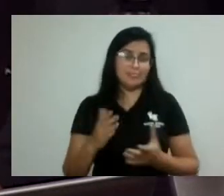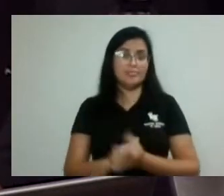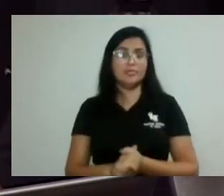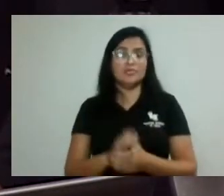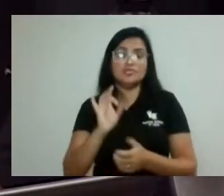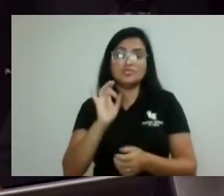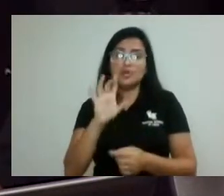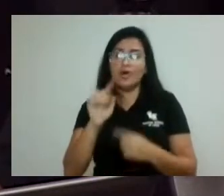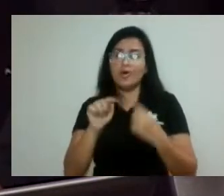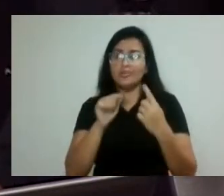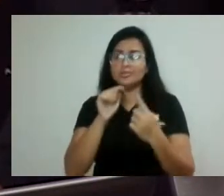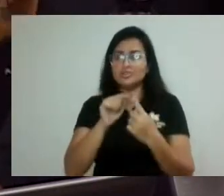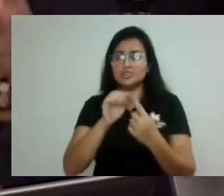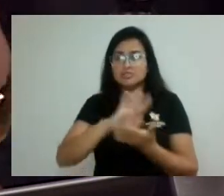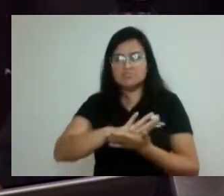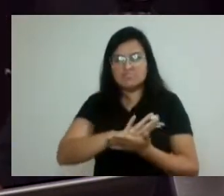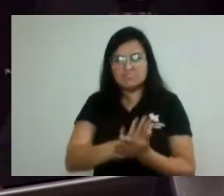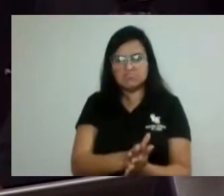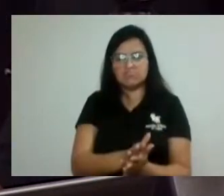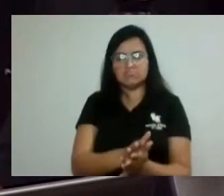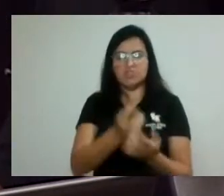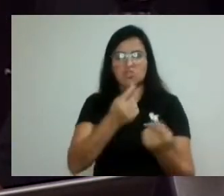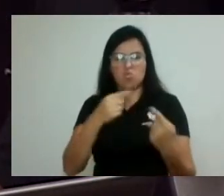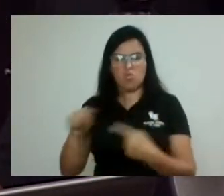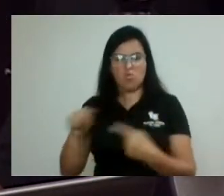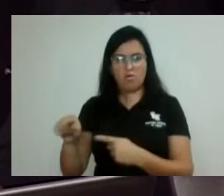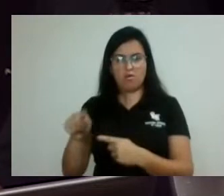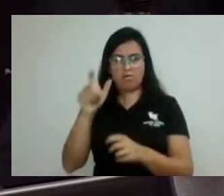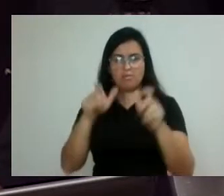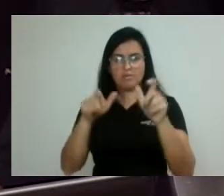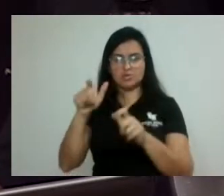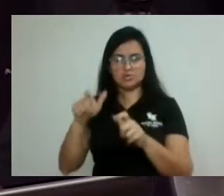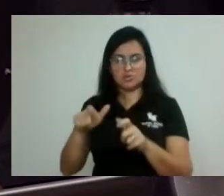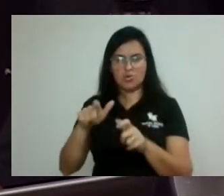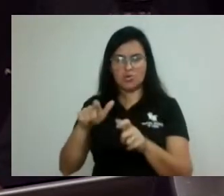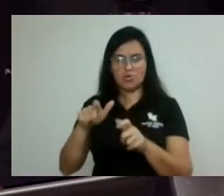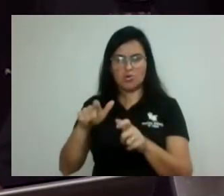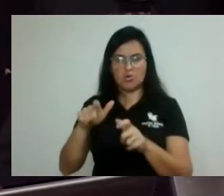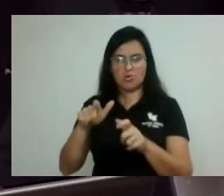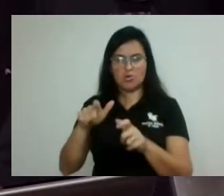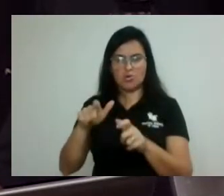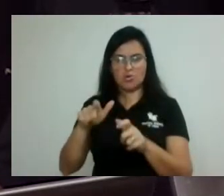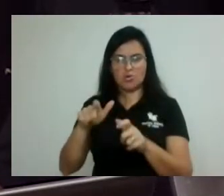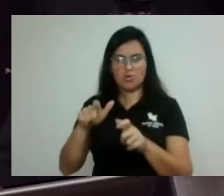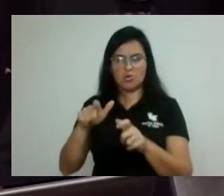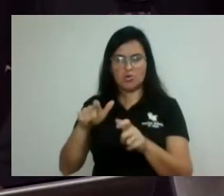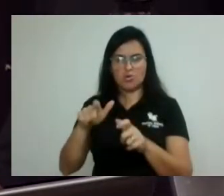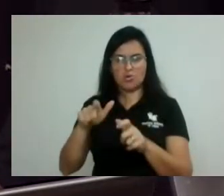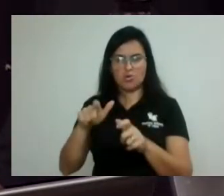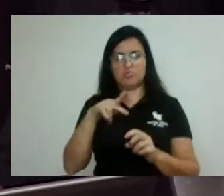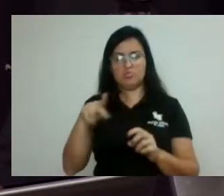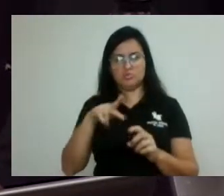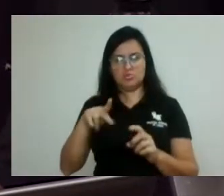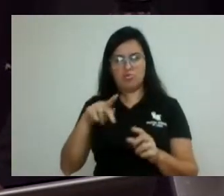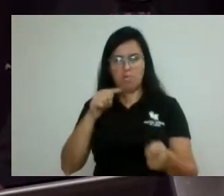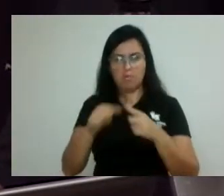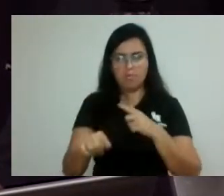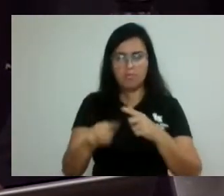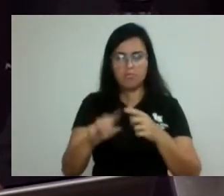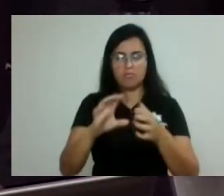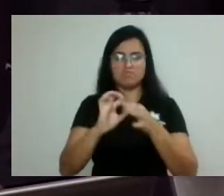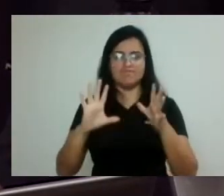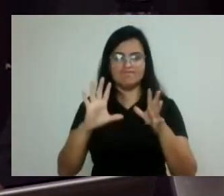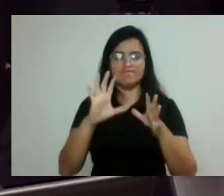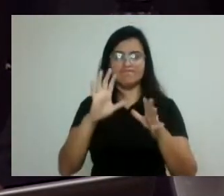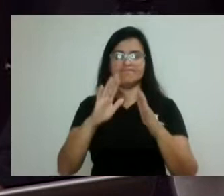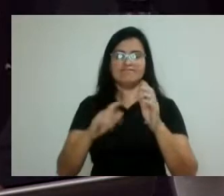oprimir os professores, oprimir a liberdade das pessoas. Então, gente queria fazer esse debate contrário a esse